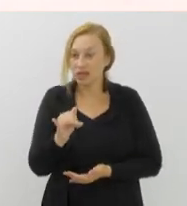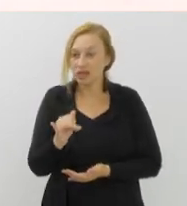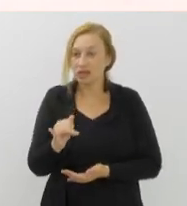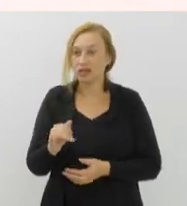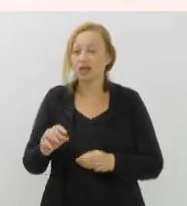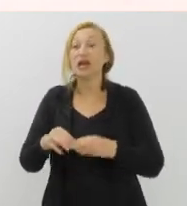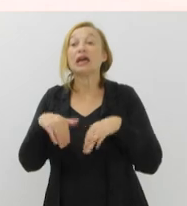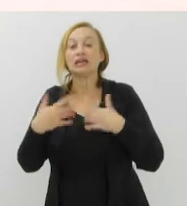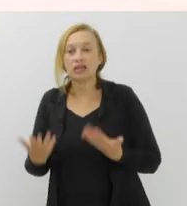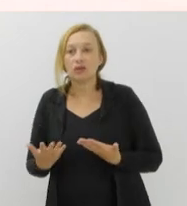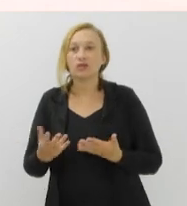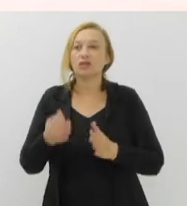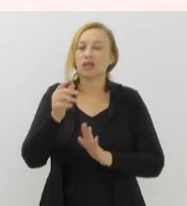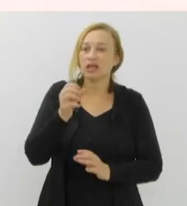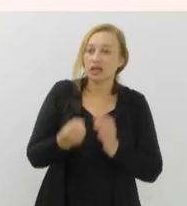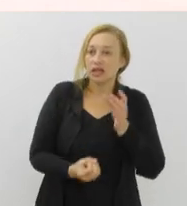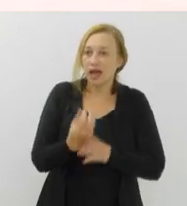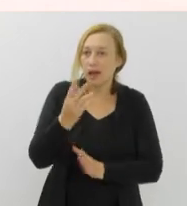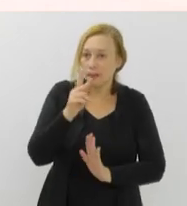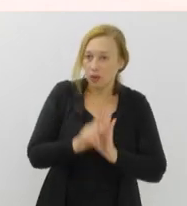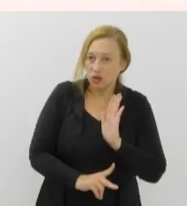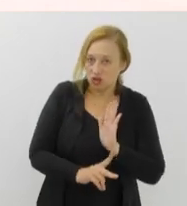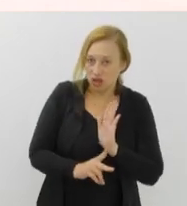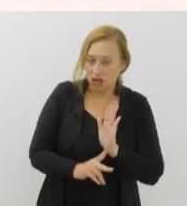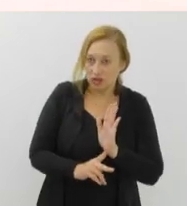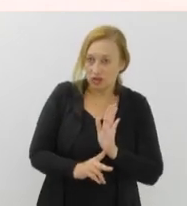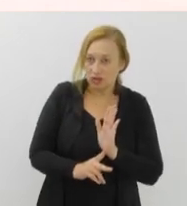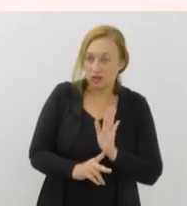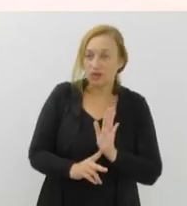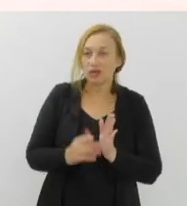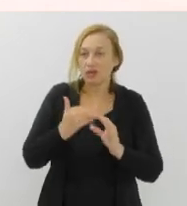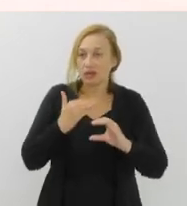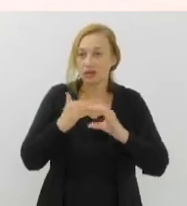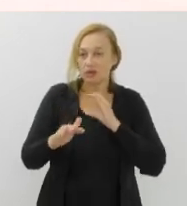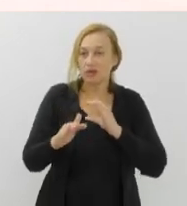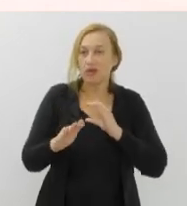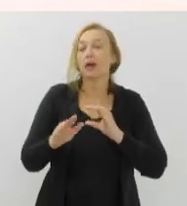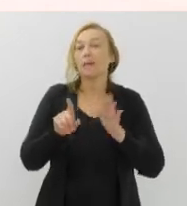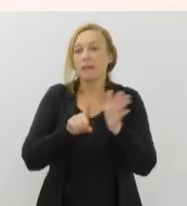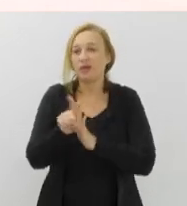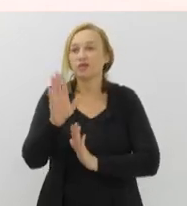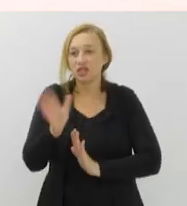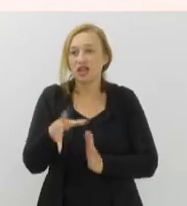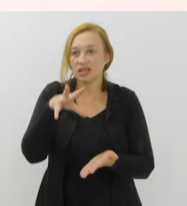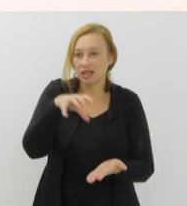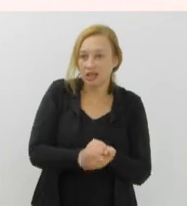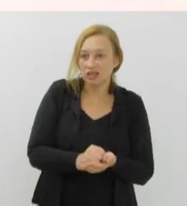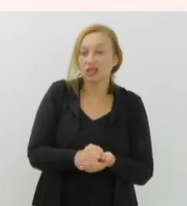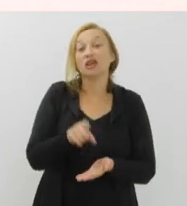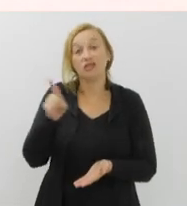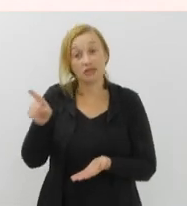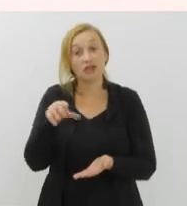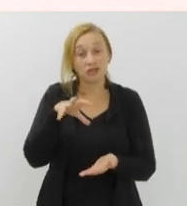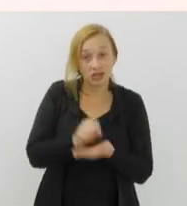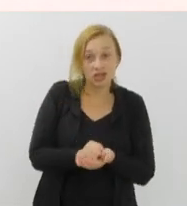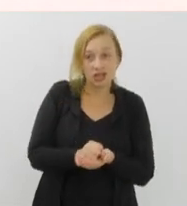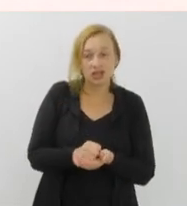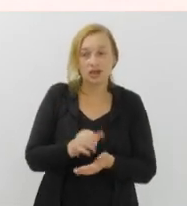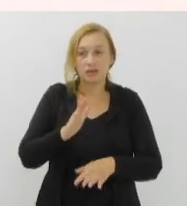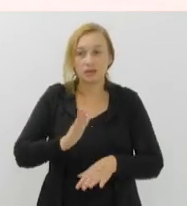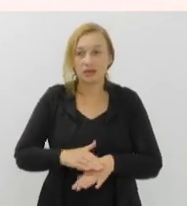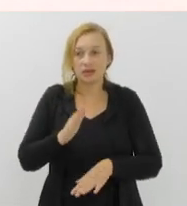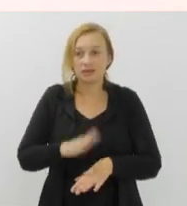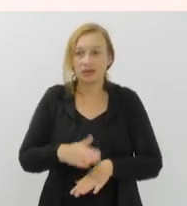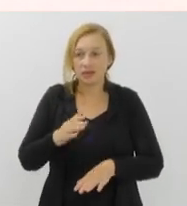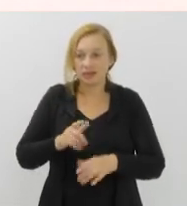quando estiver fazendo o projeto, façam um e-mail perguntando se já está cadastrado e façam o seu cadastro, para garantir o seu ponto